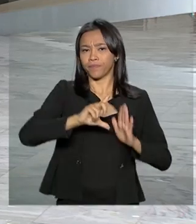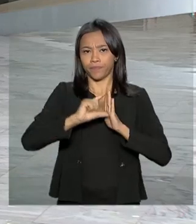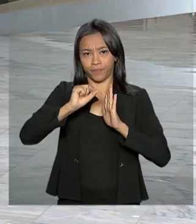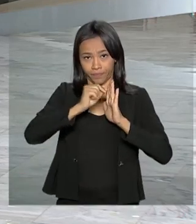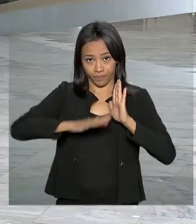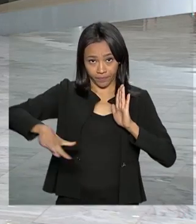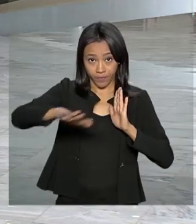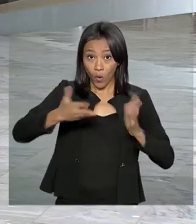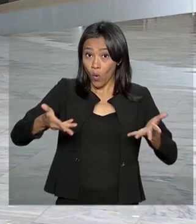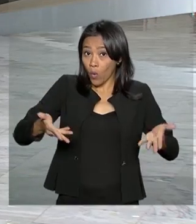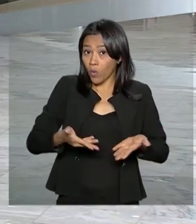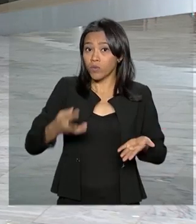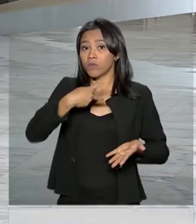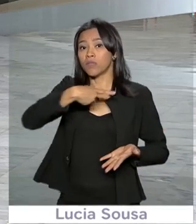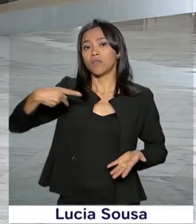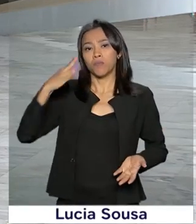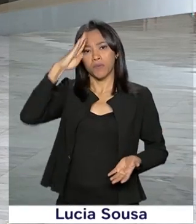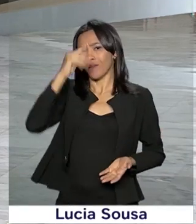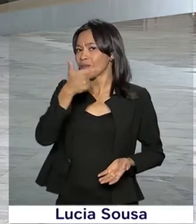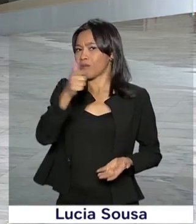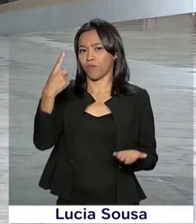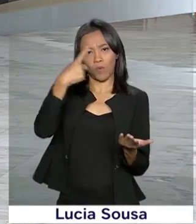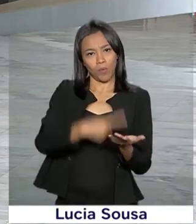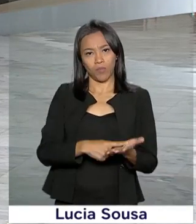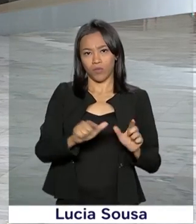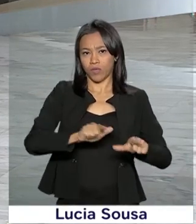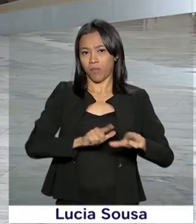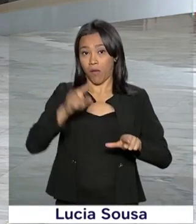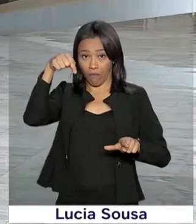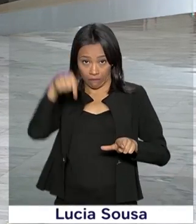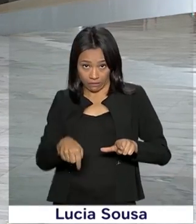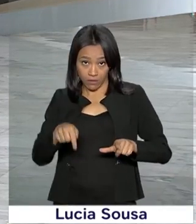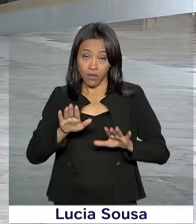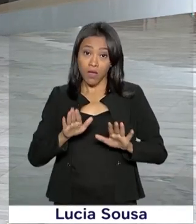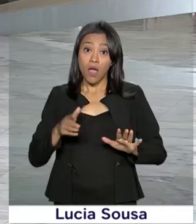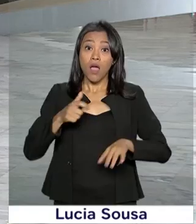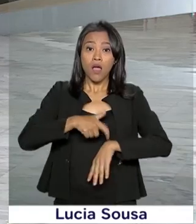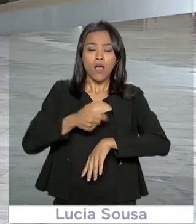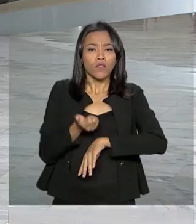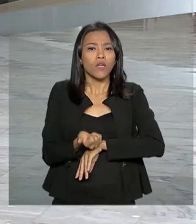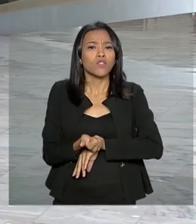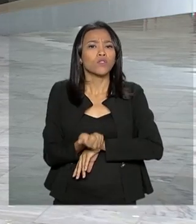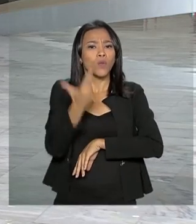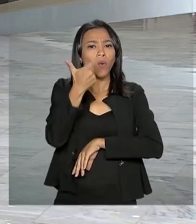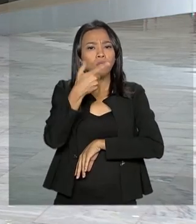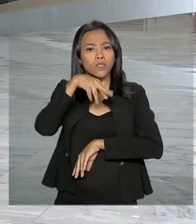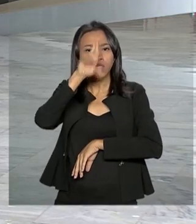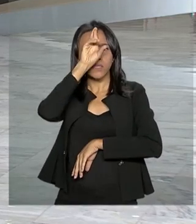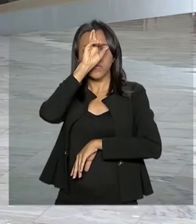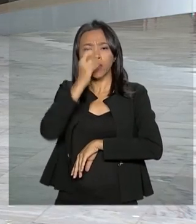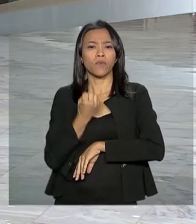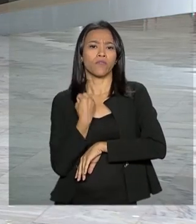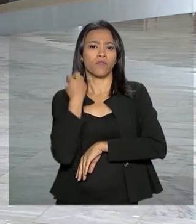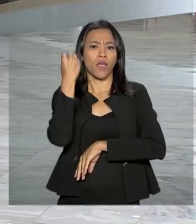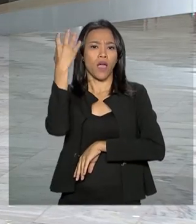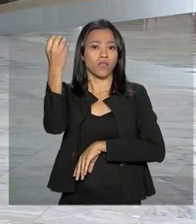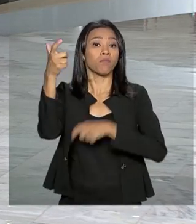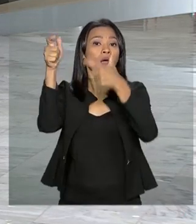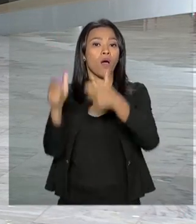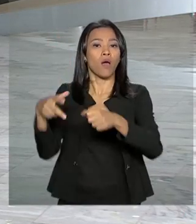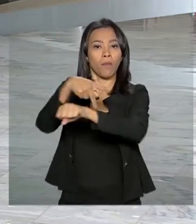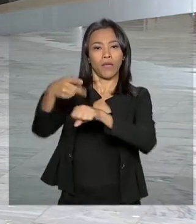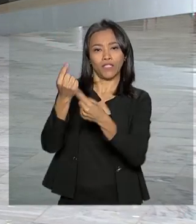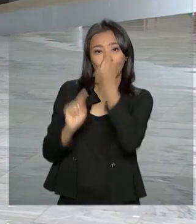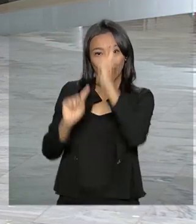Jair Bolsonaro não teve agenda por aqui. Ele embarca neste momento, ao meio-dia, para o Chile, para a primeira visita